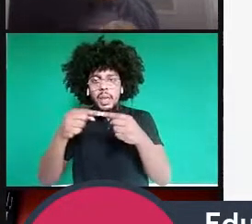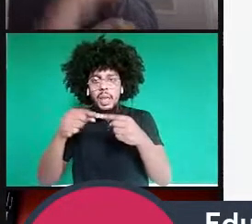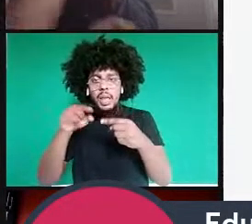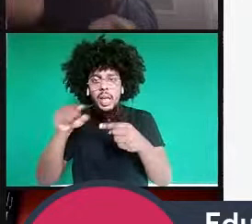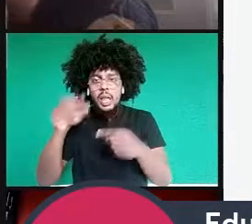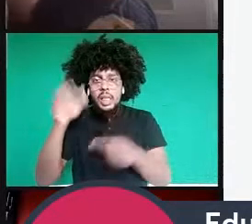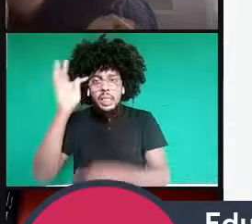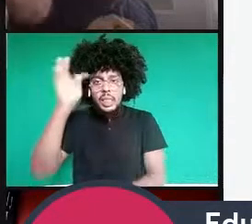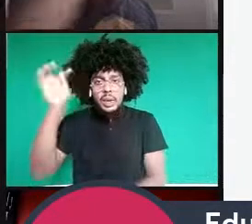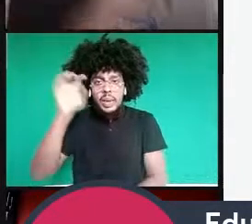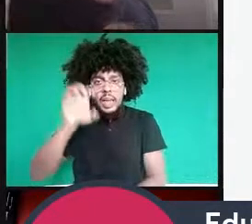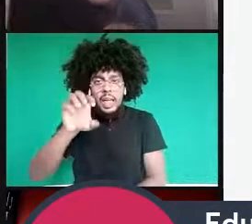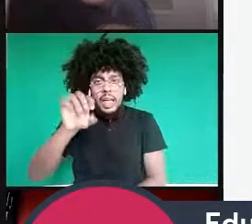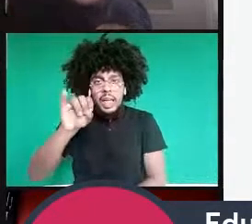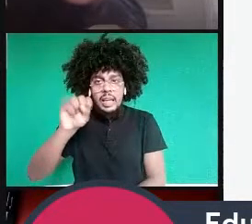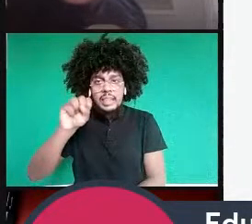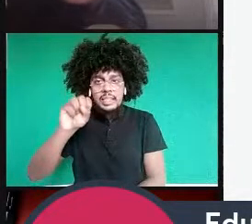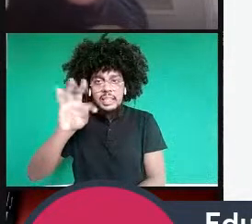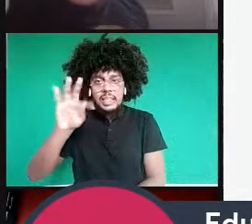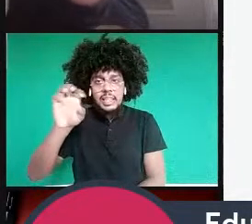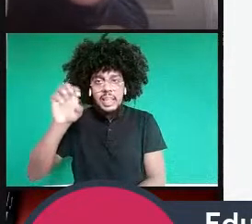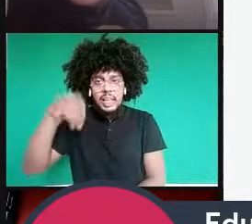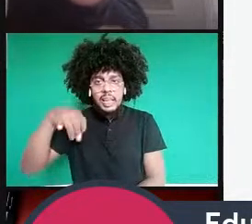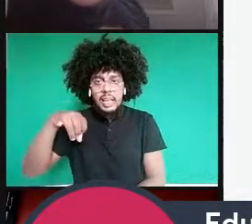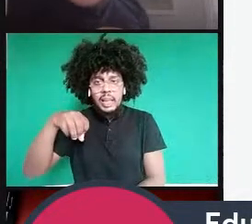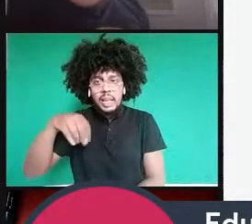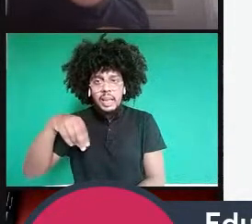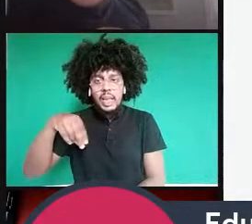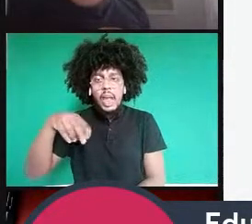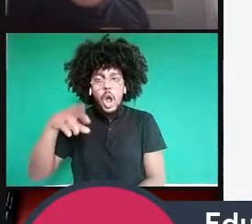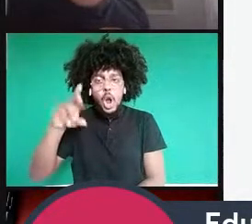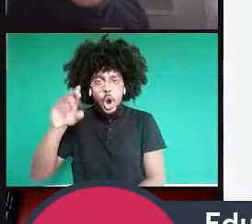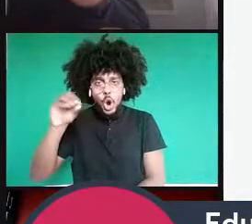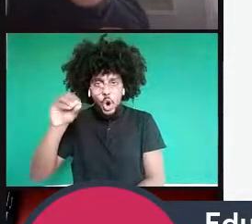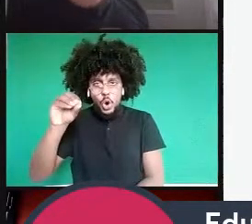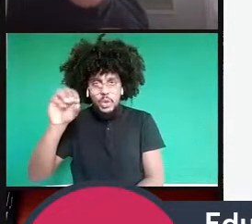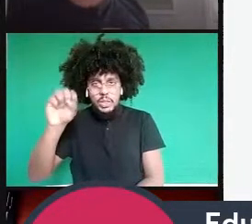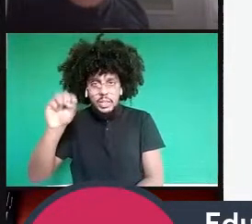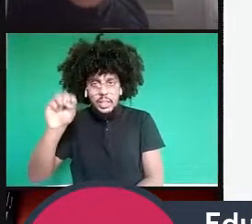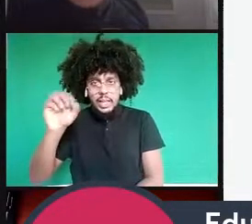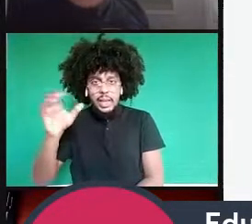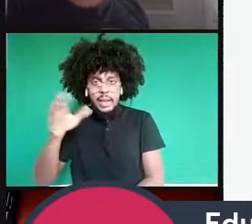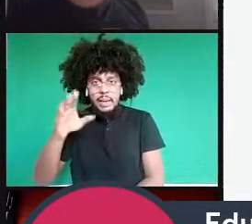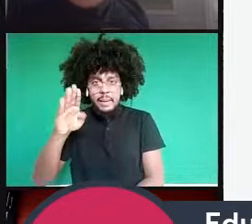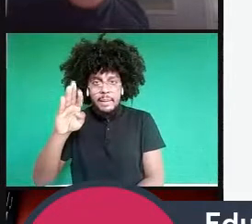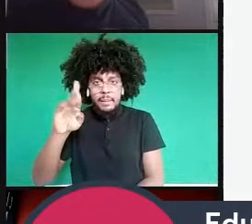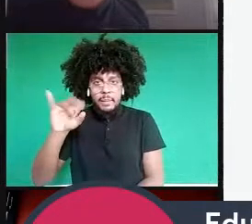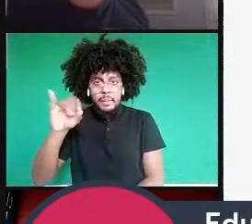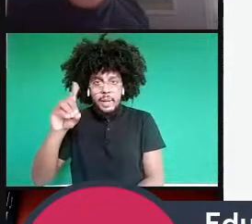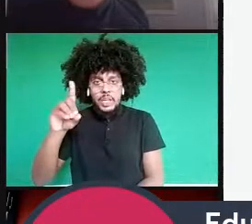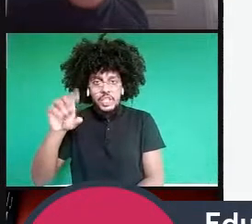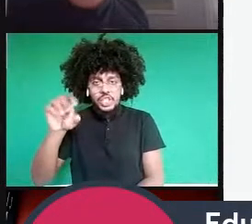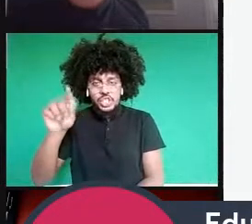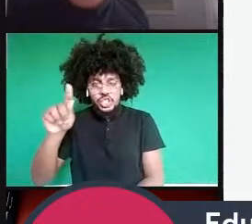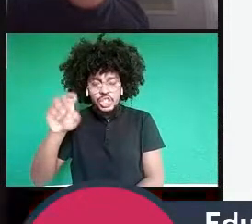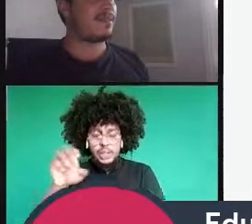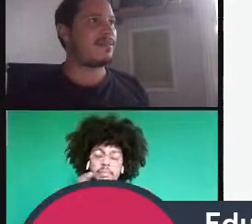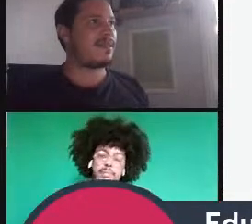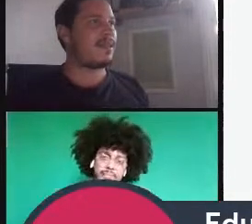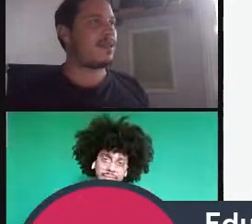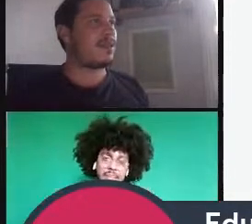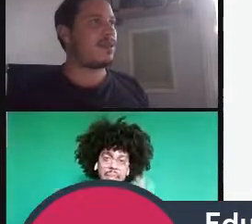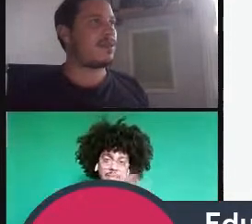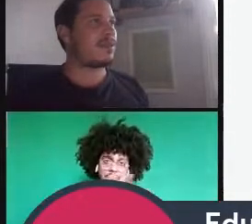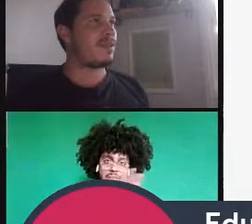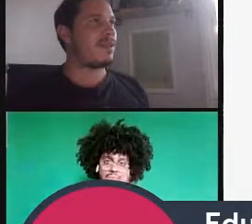É, esse é um tema de pesquisa em físico e de altas energias, né? Tem lá aquelas,